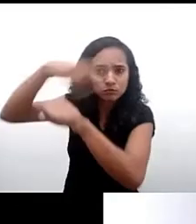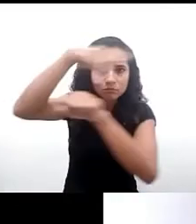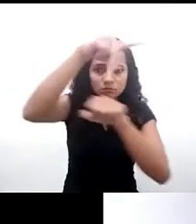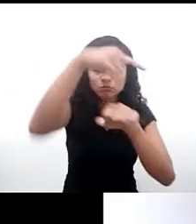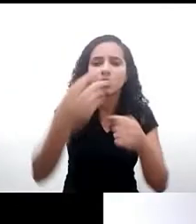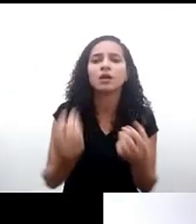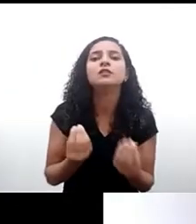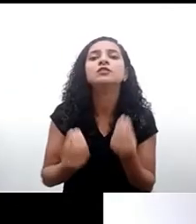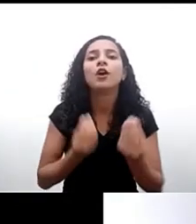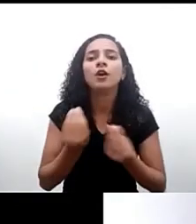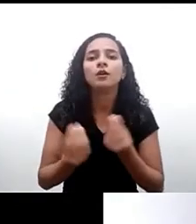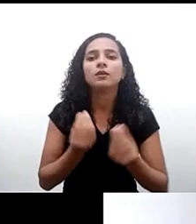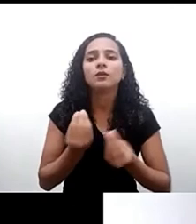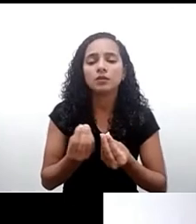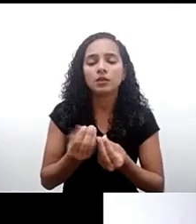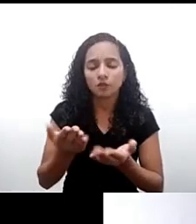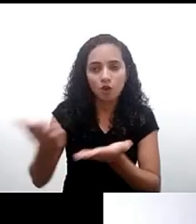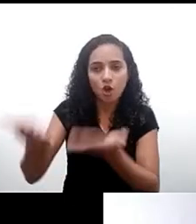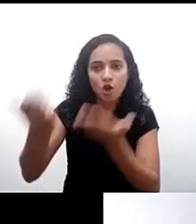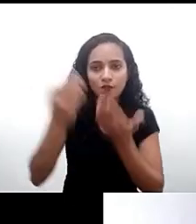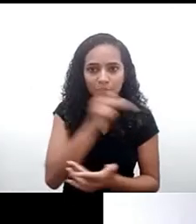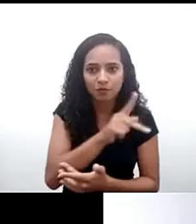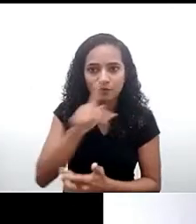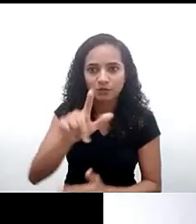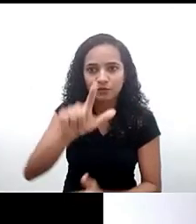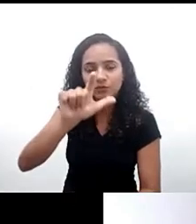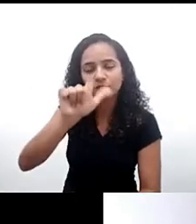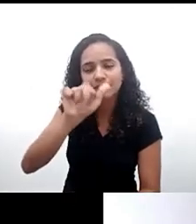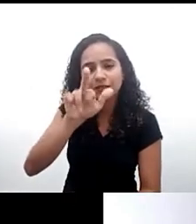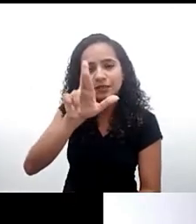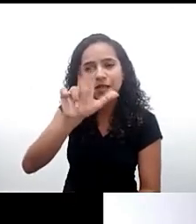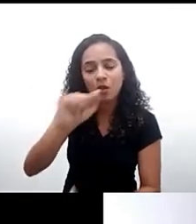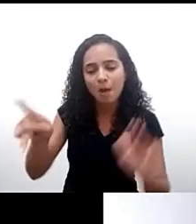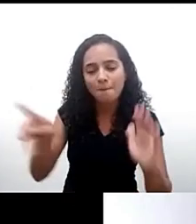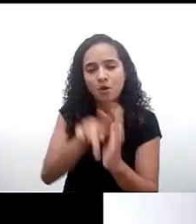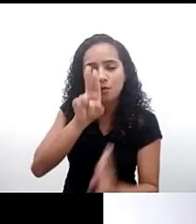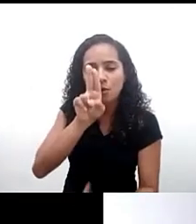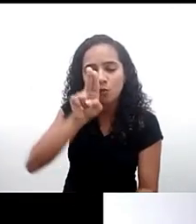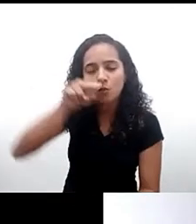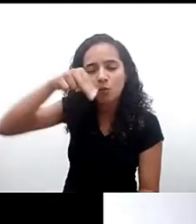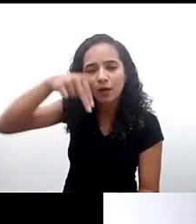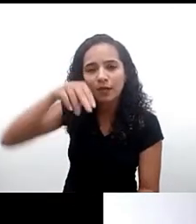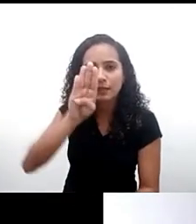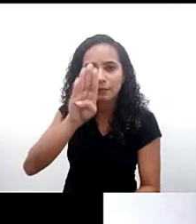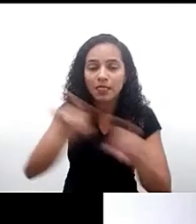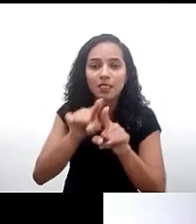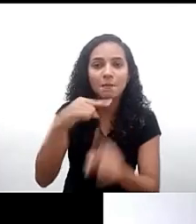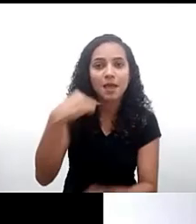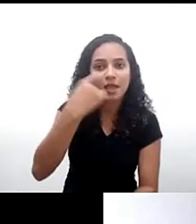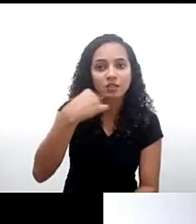a professora Laura Schertel que é professora da UNB e advogada e especialista em